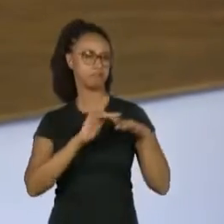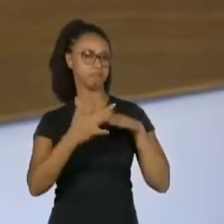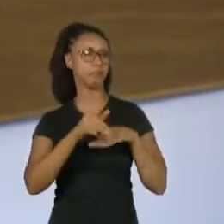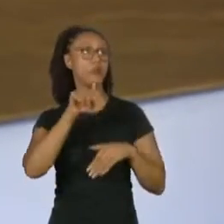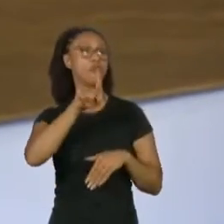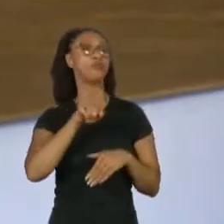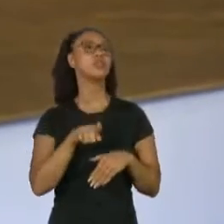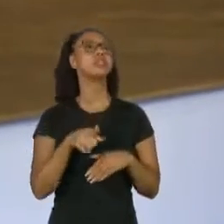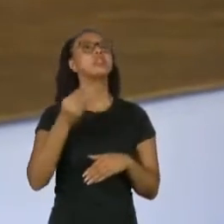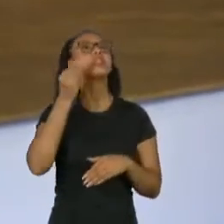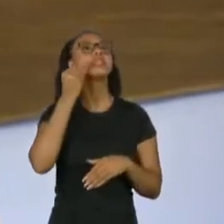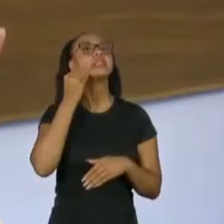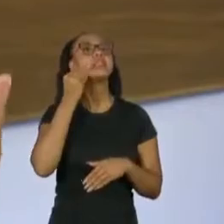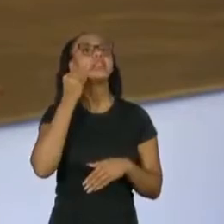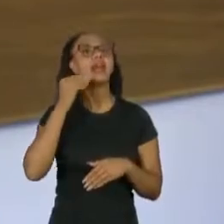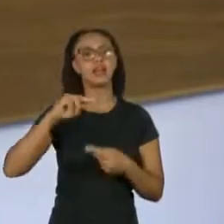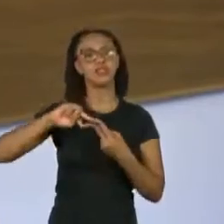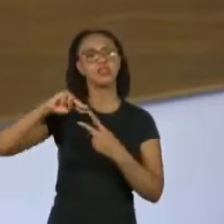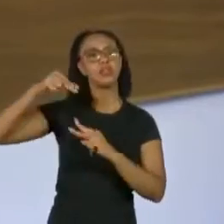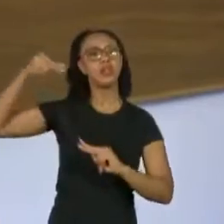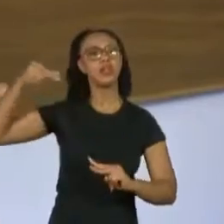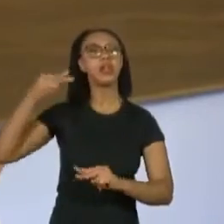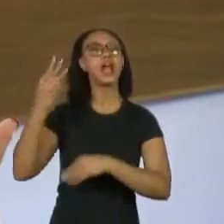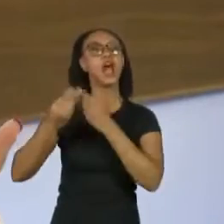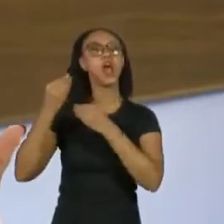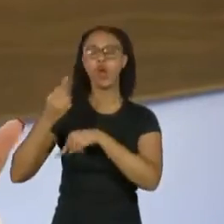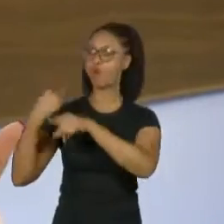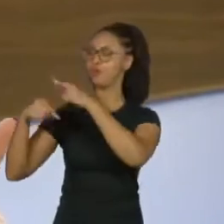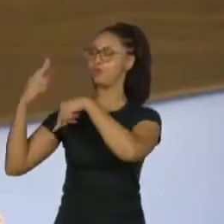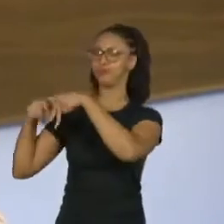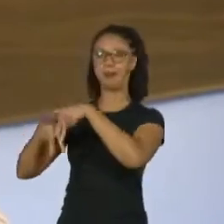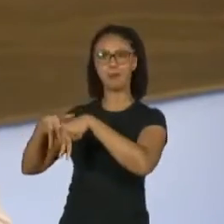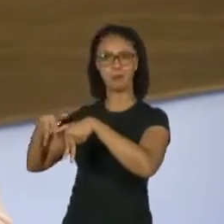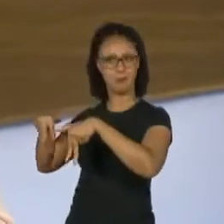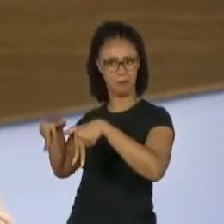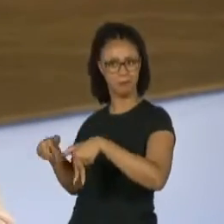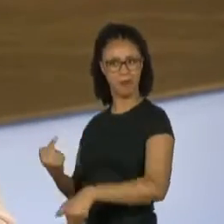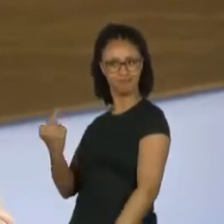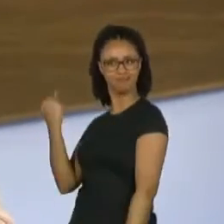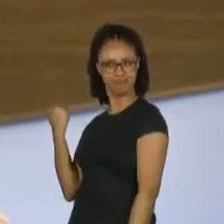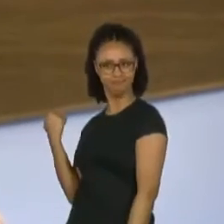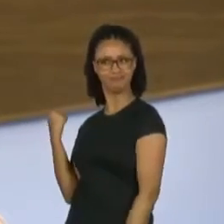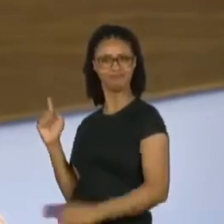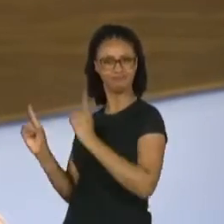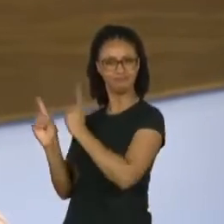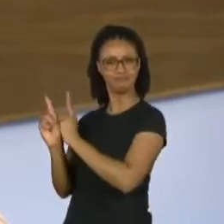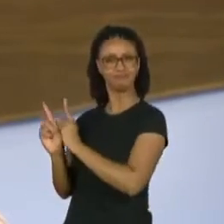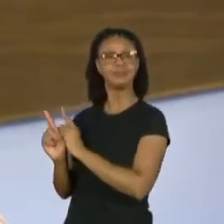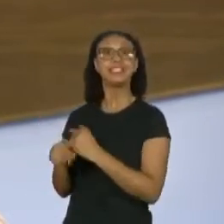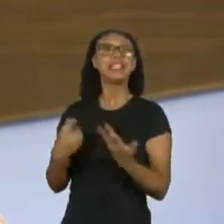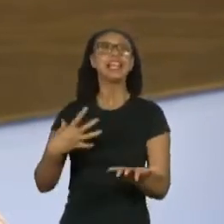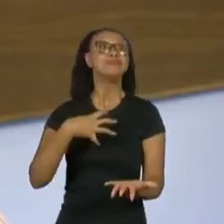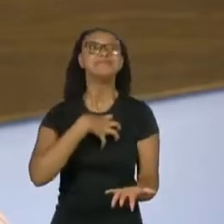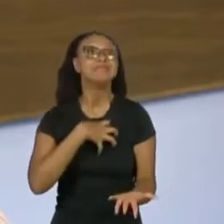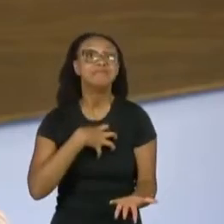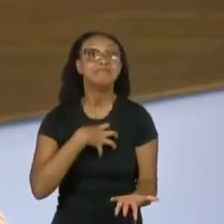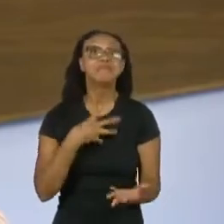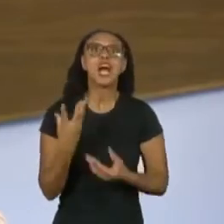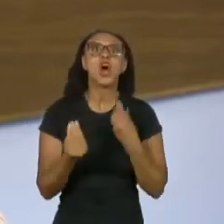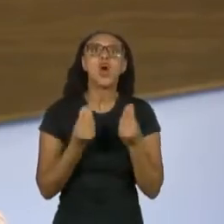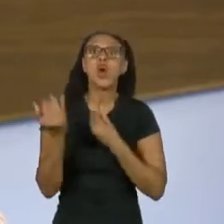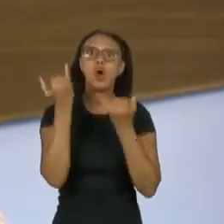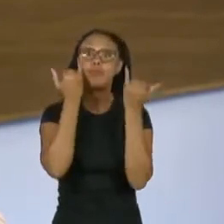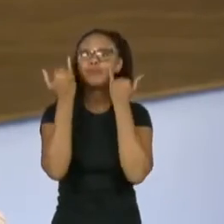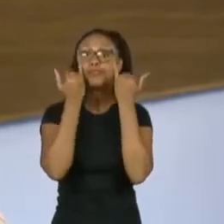um teste genético para saber das suas origens, das suas ancestralidades. Como foi ter essas